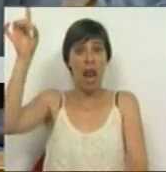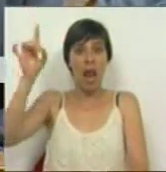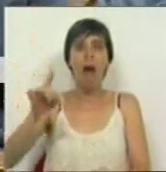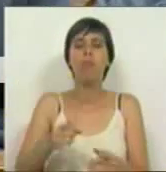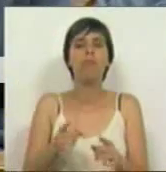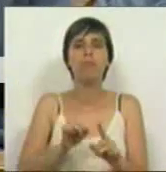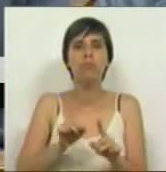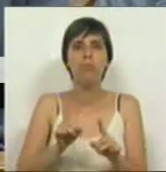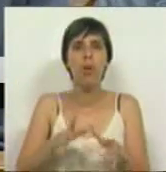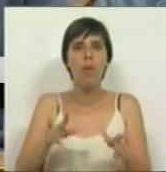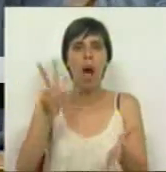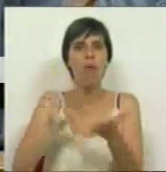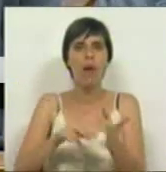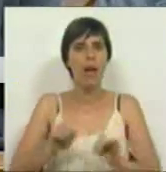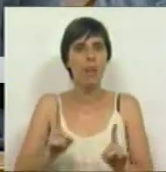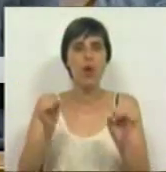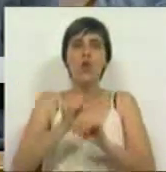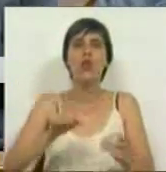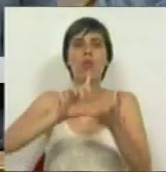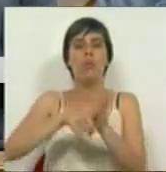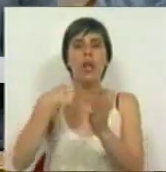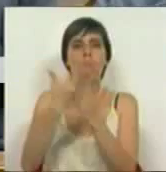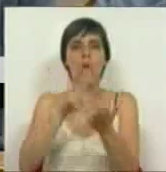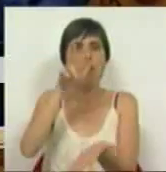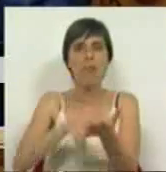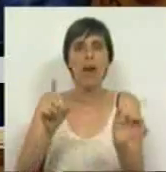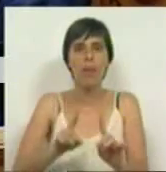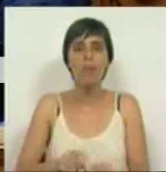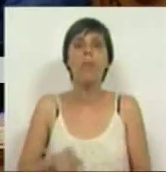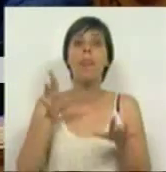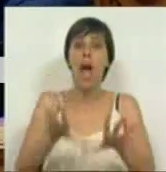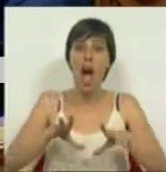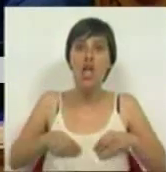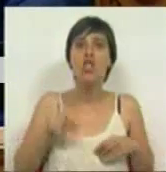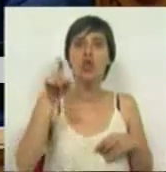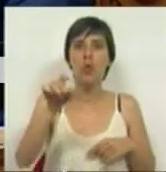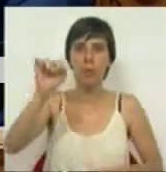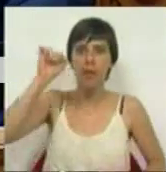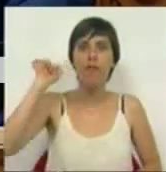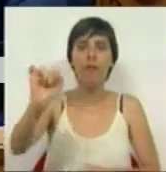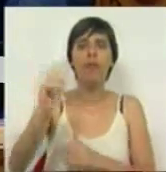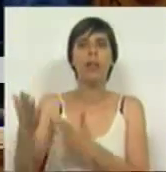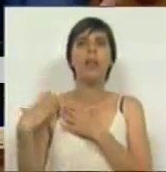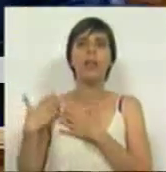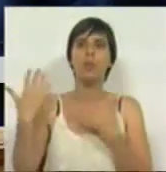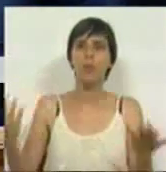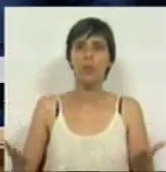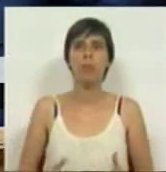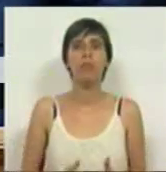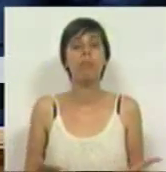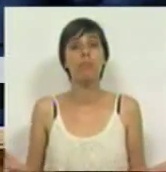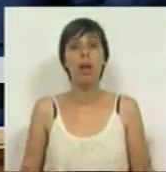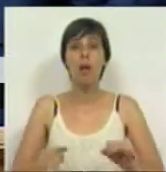que não vai aprovar nenhum projeto de resolução. Assumirá as suas responsabilidades.